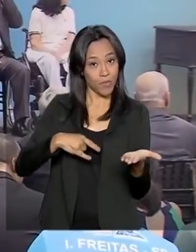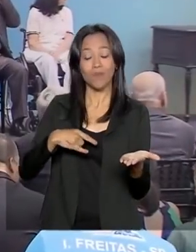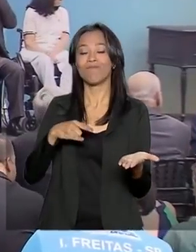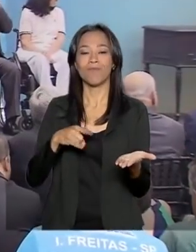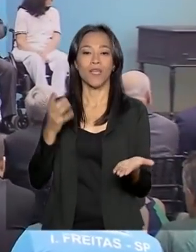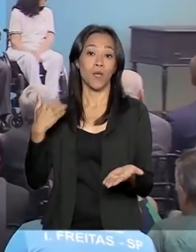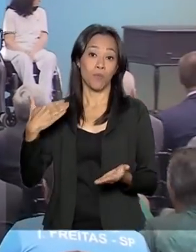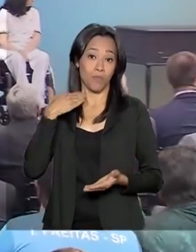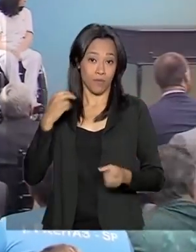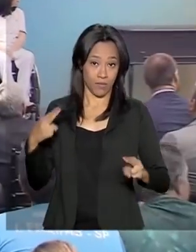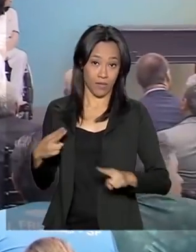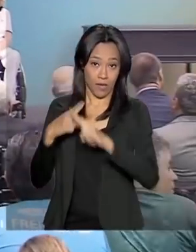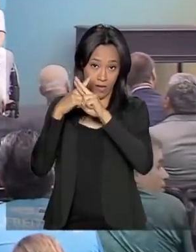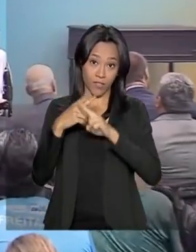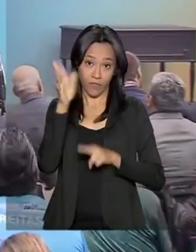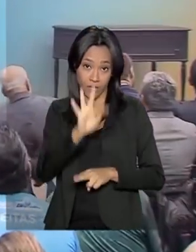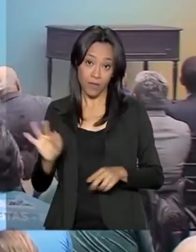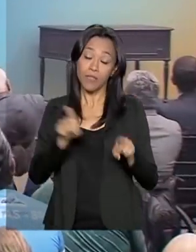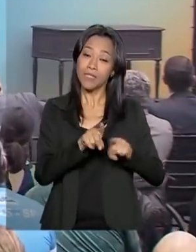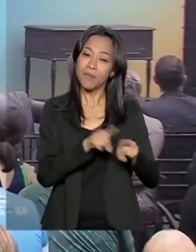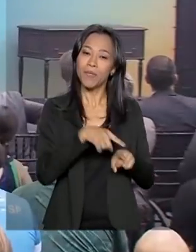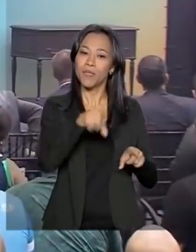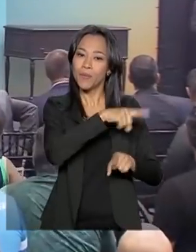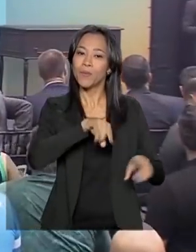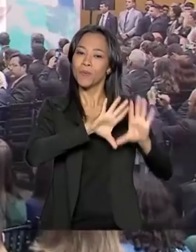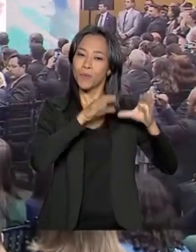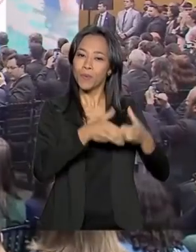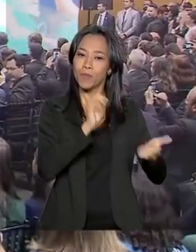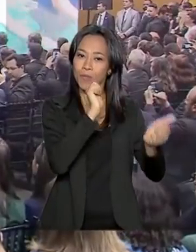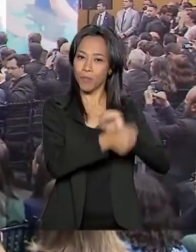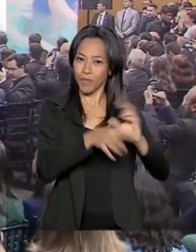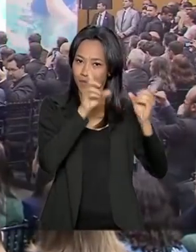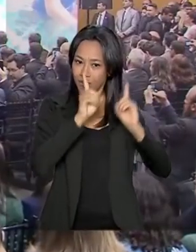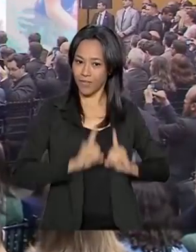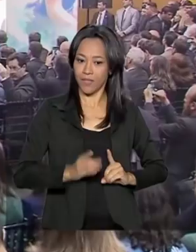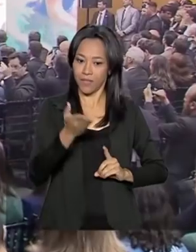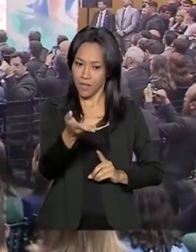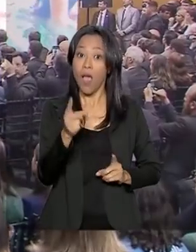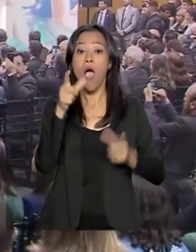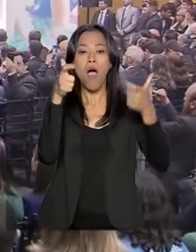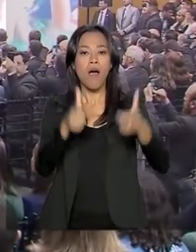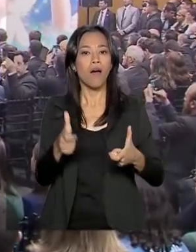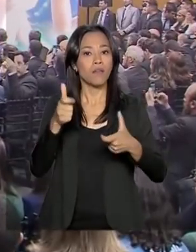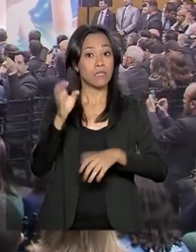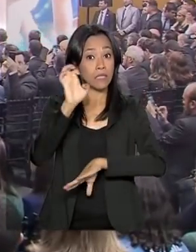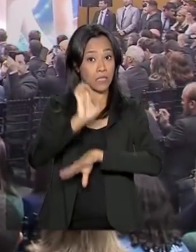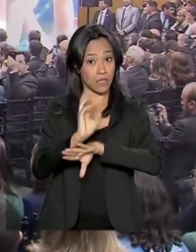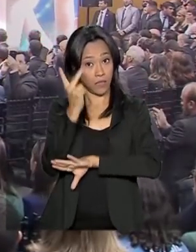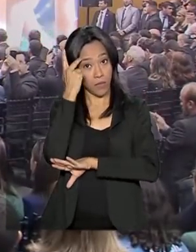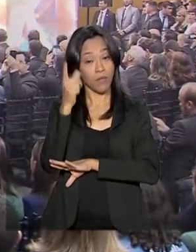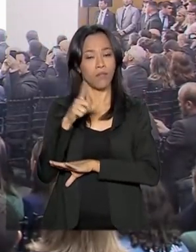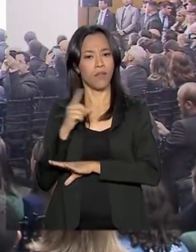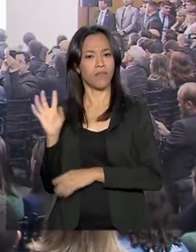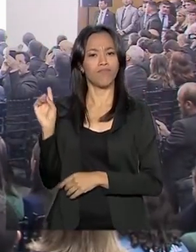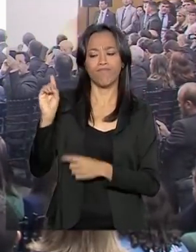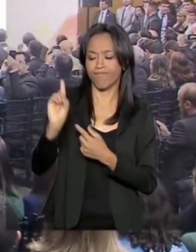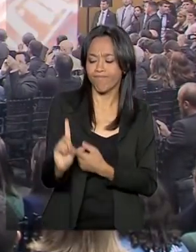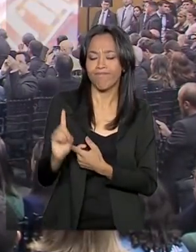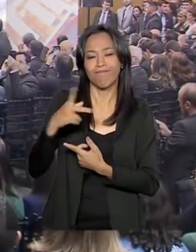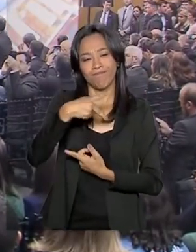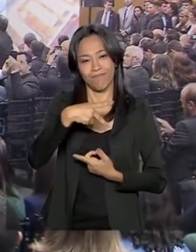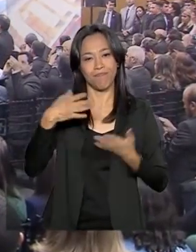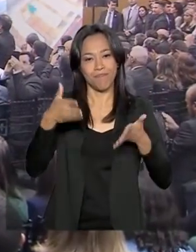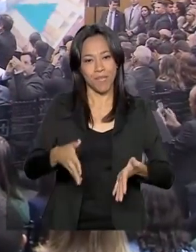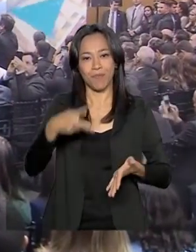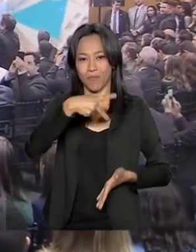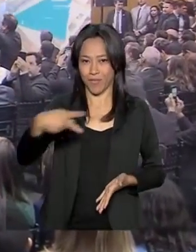a Caixa Econômica Federal e o Comitê Paralímpico Brasileiro. A cerimônia foi em São Paulo e contou com a participação do presidente